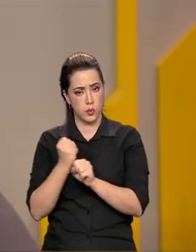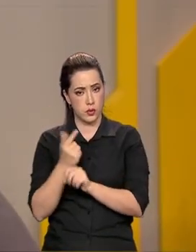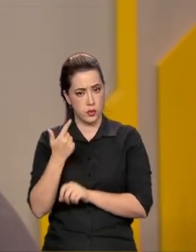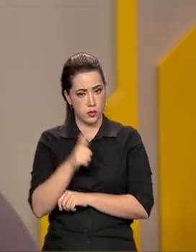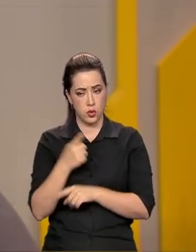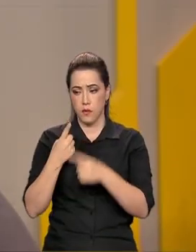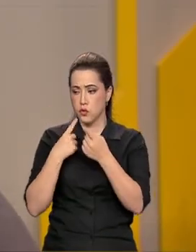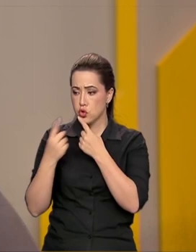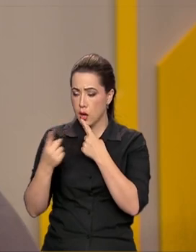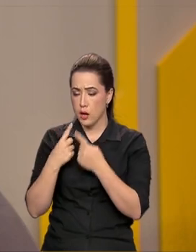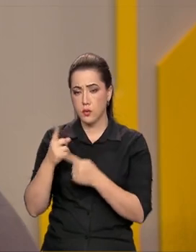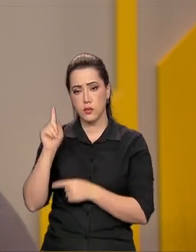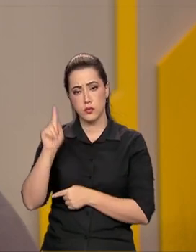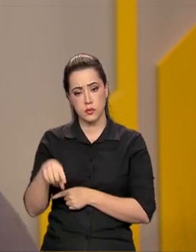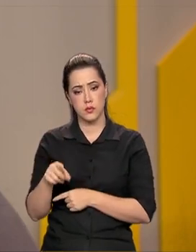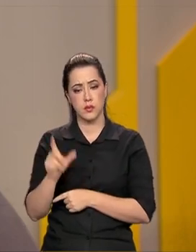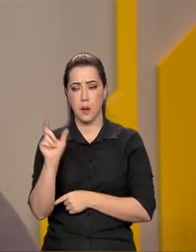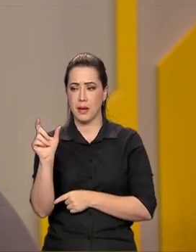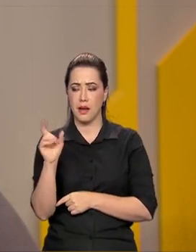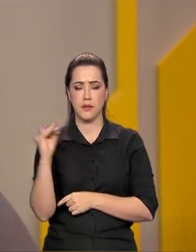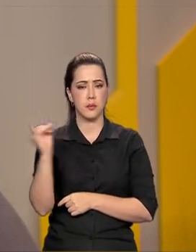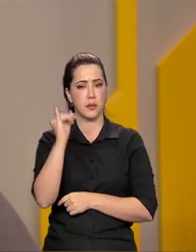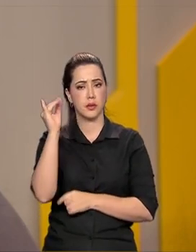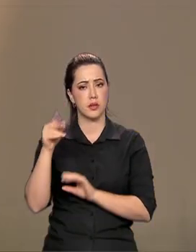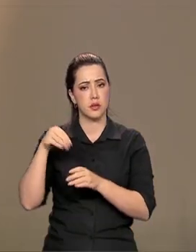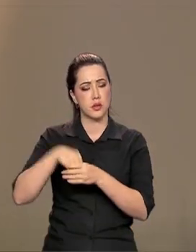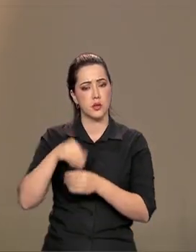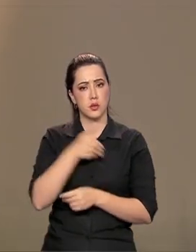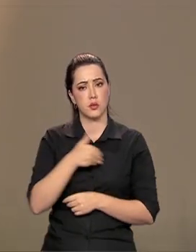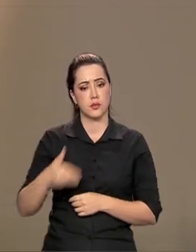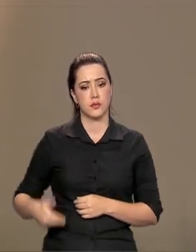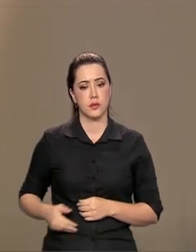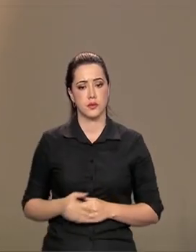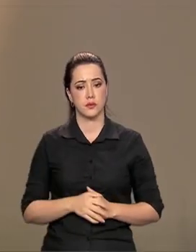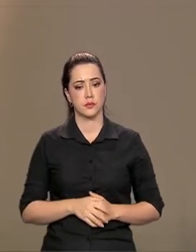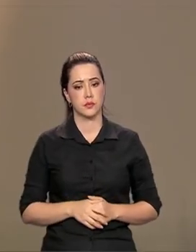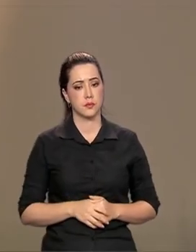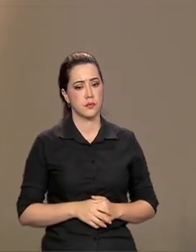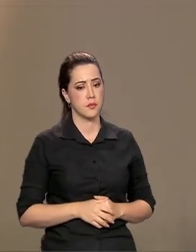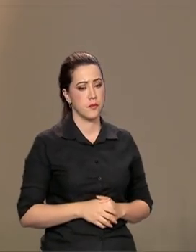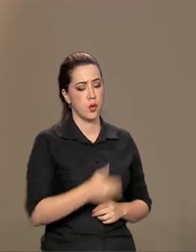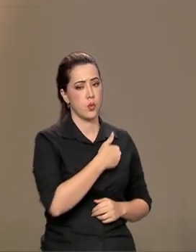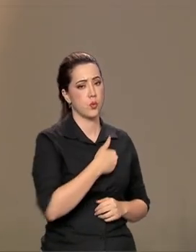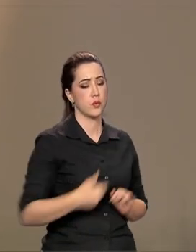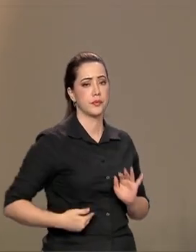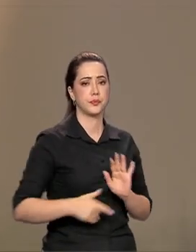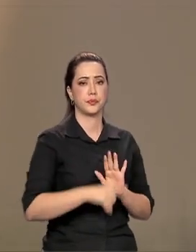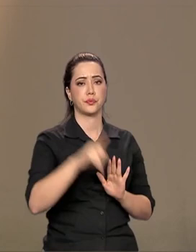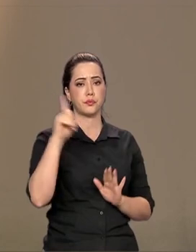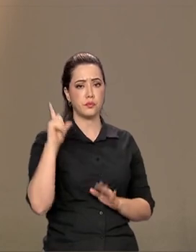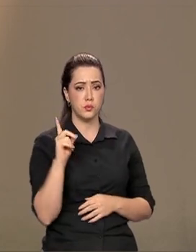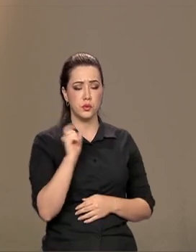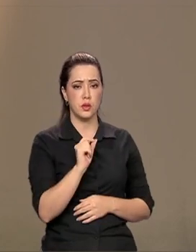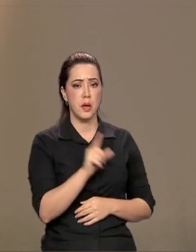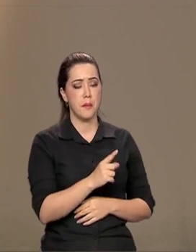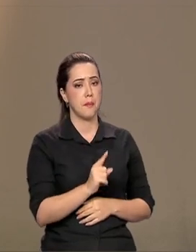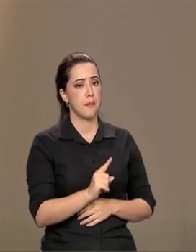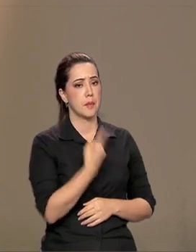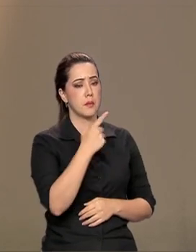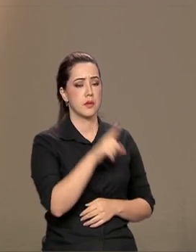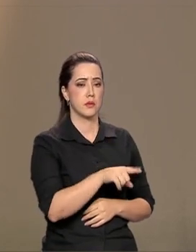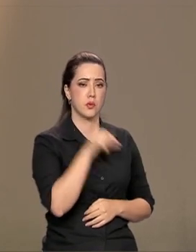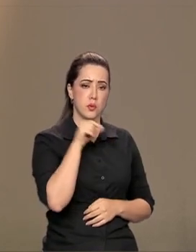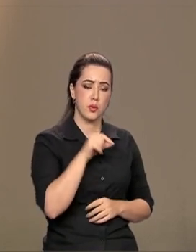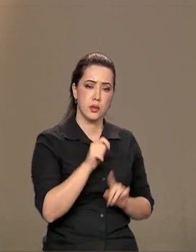acaba sendo uma palavra-chave do governo? Com certeza. O governo anterior, a primeira decisão que tomou em